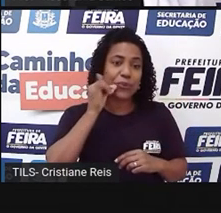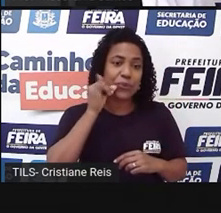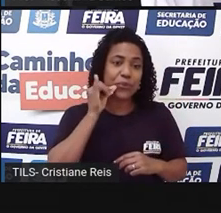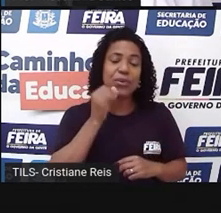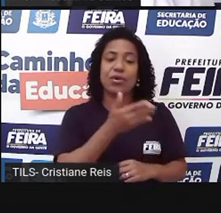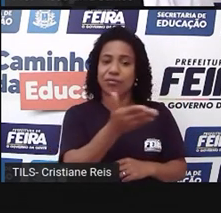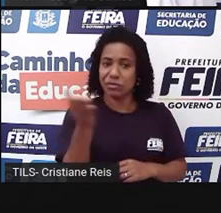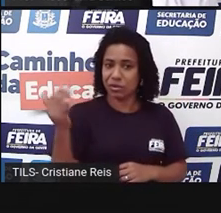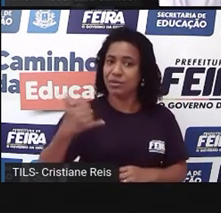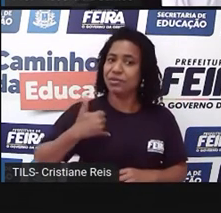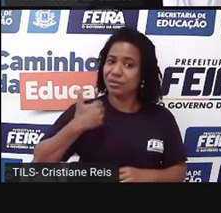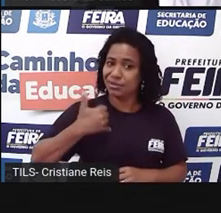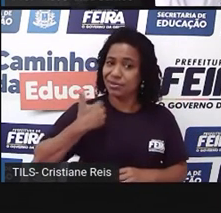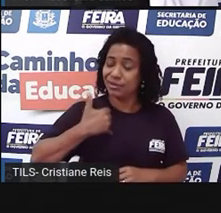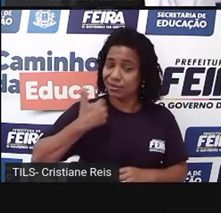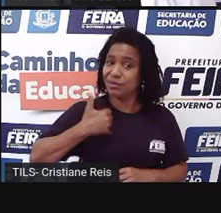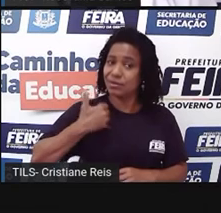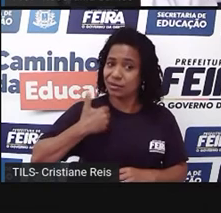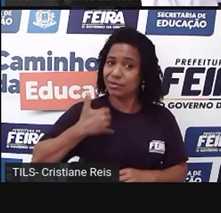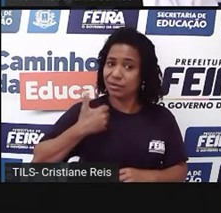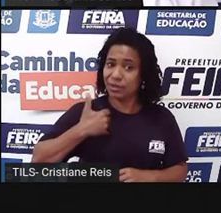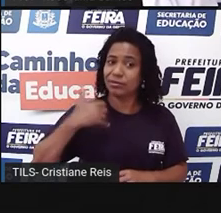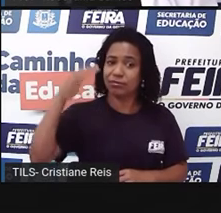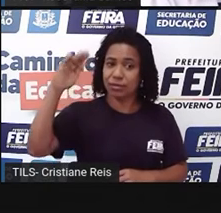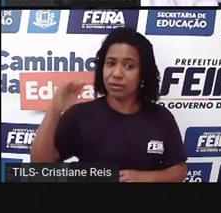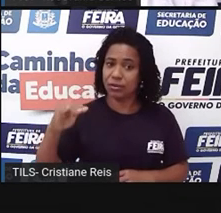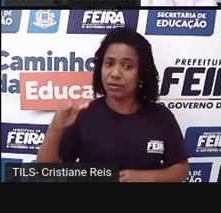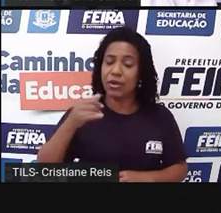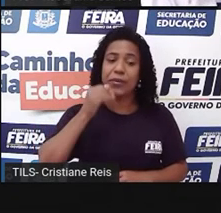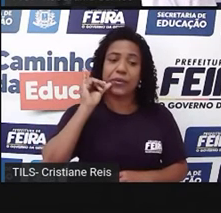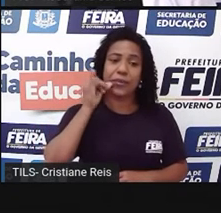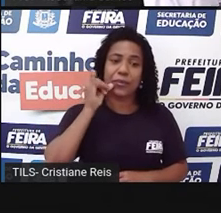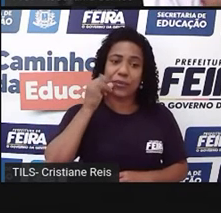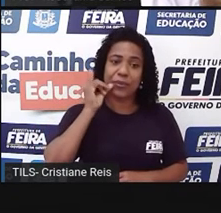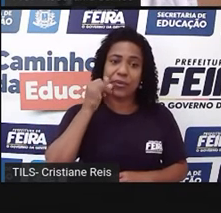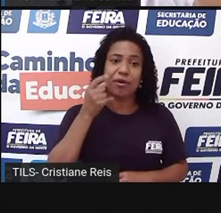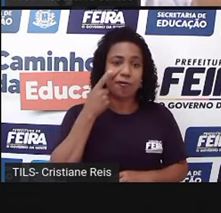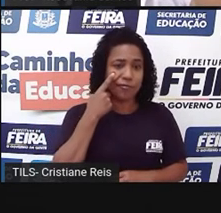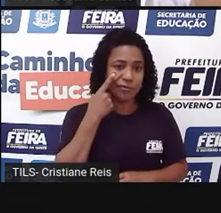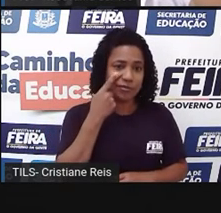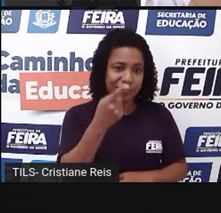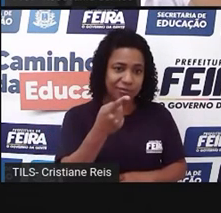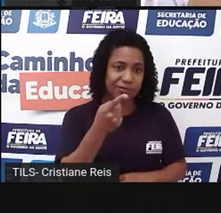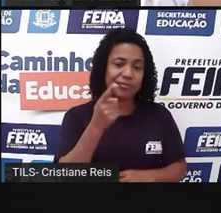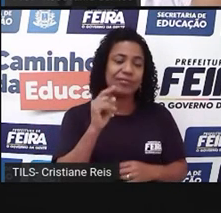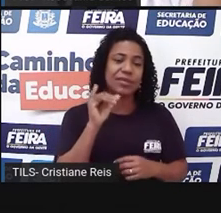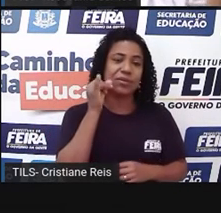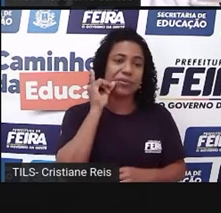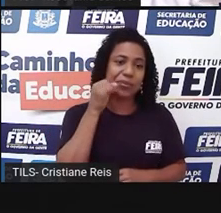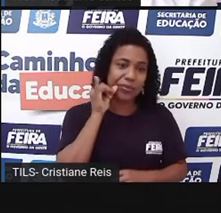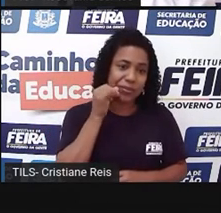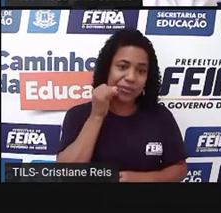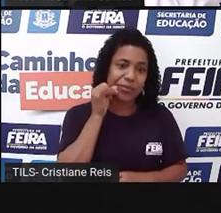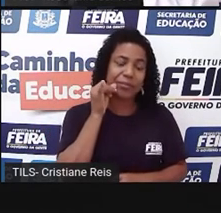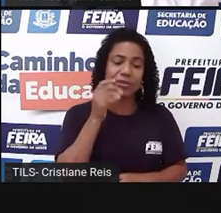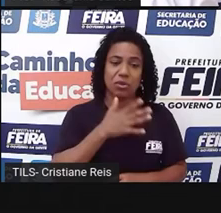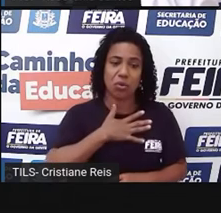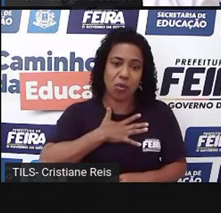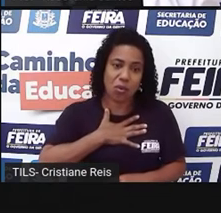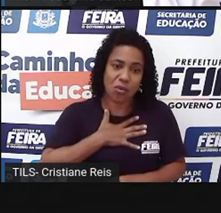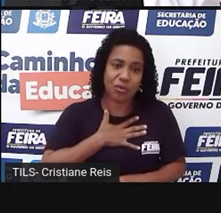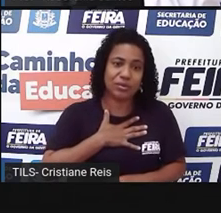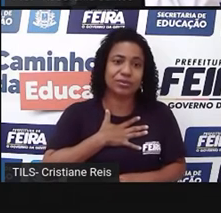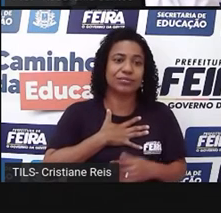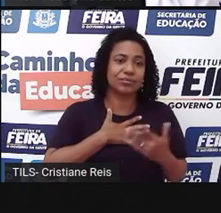beber, é claro. Mas, na casa de vocês, vocês veem, né? Que entram, né? Alguns licores, quem gosta, né? Alguns